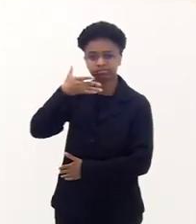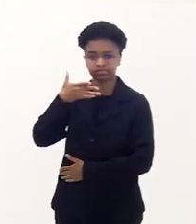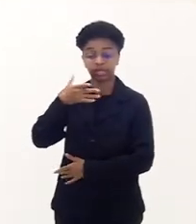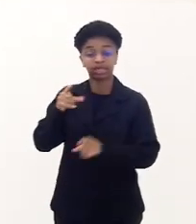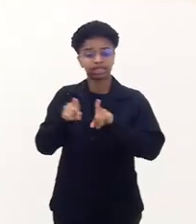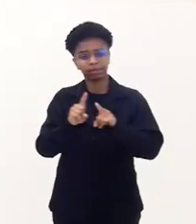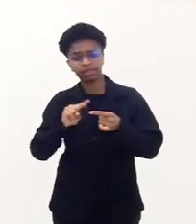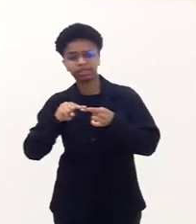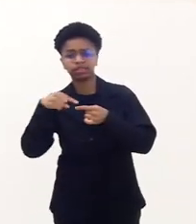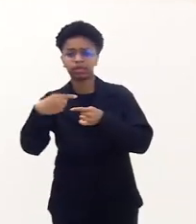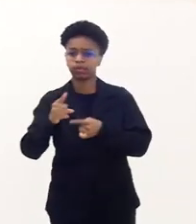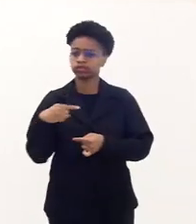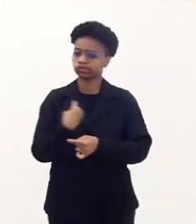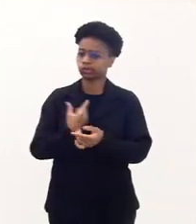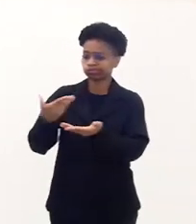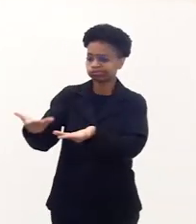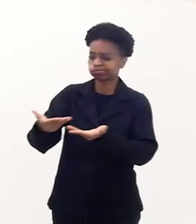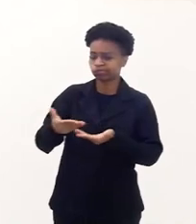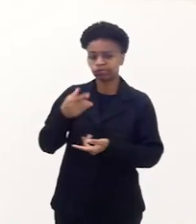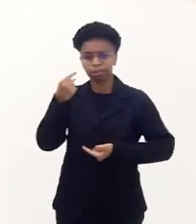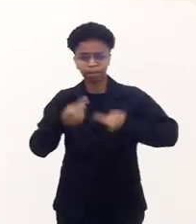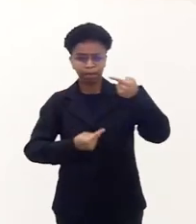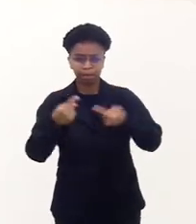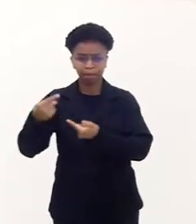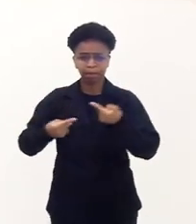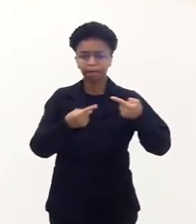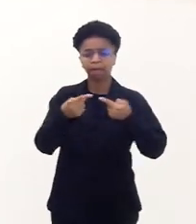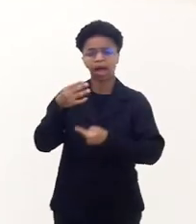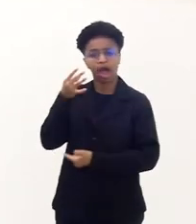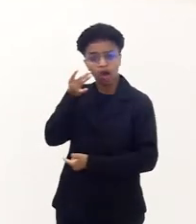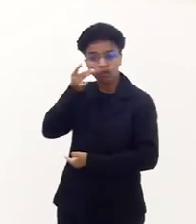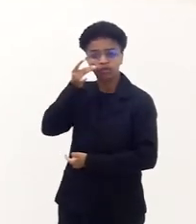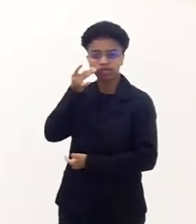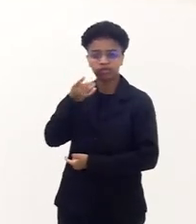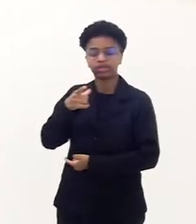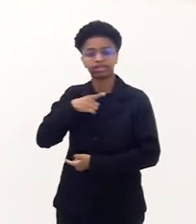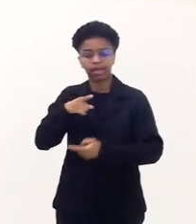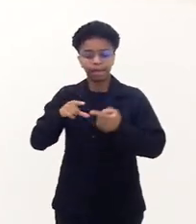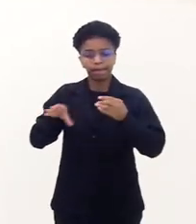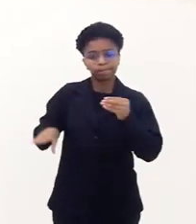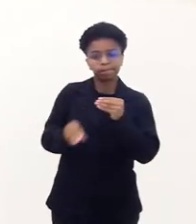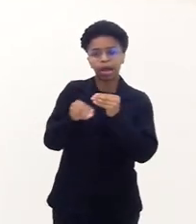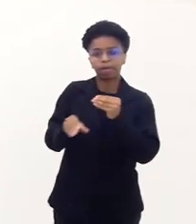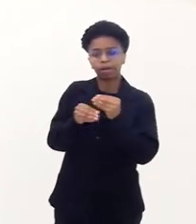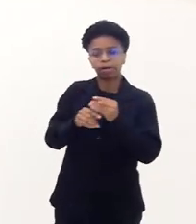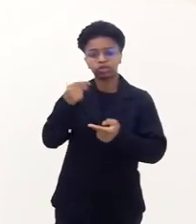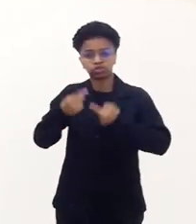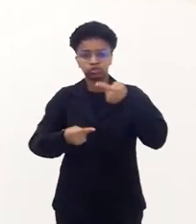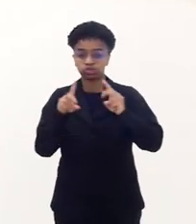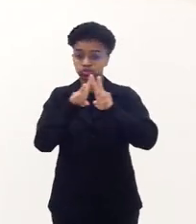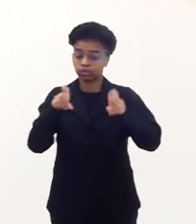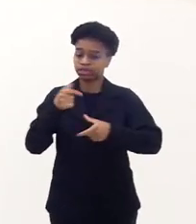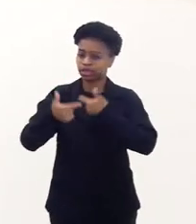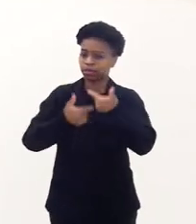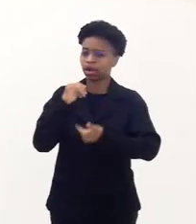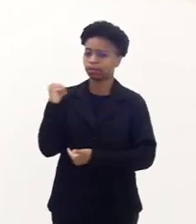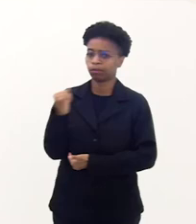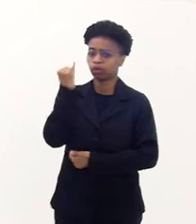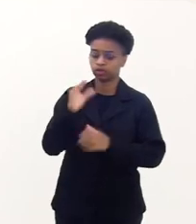contribuição. Em outra oportunidade faremos um debate aqui ao vivo, trazendo mais elementos sobre o trabalho importante que a